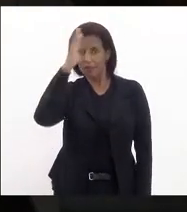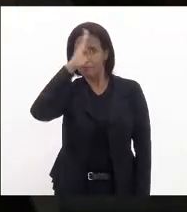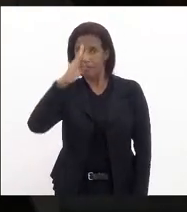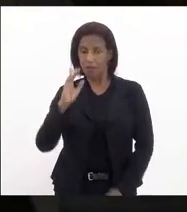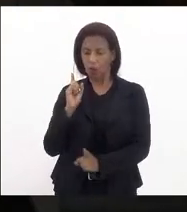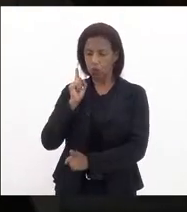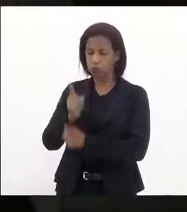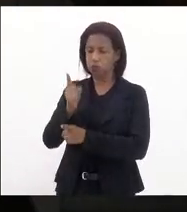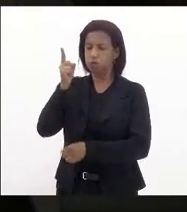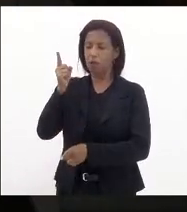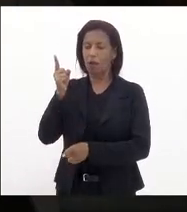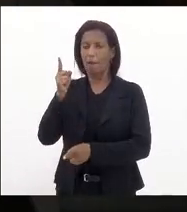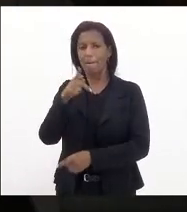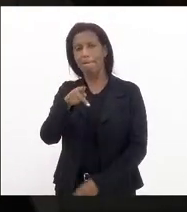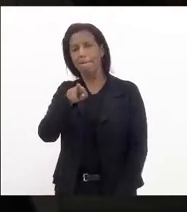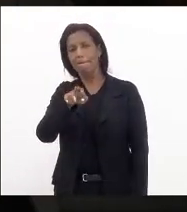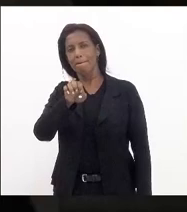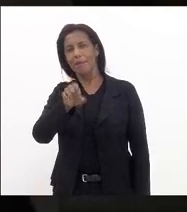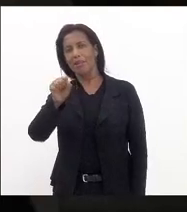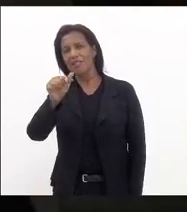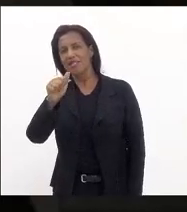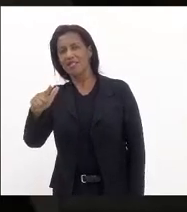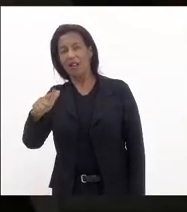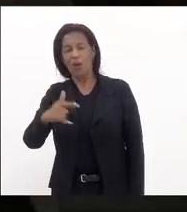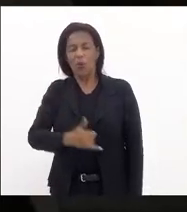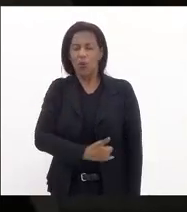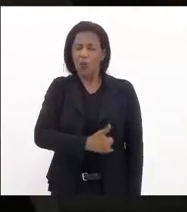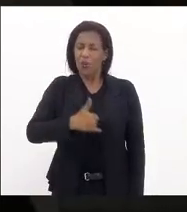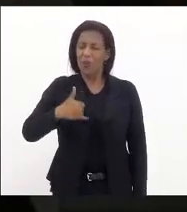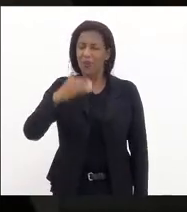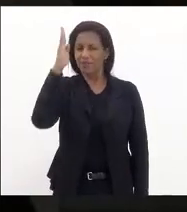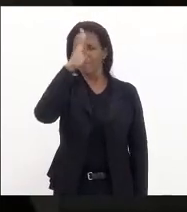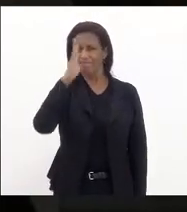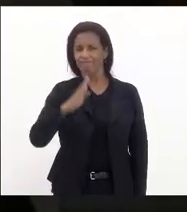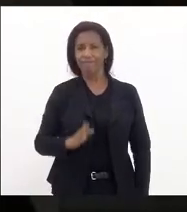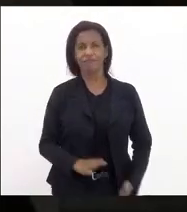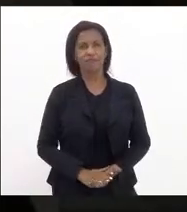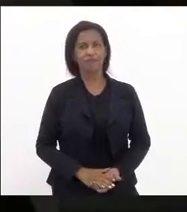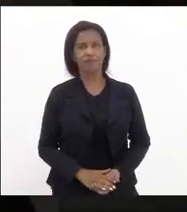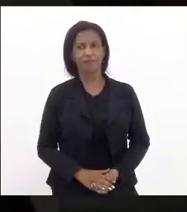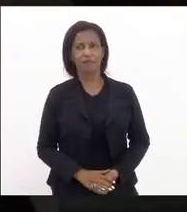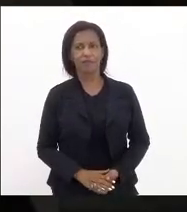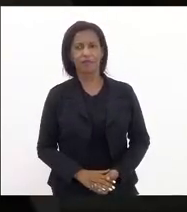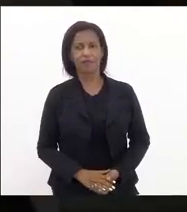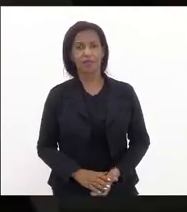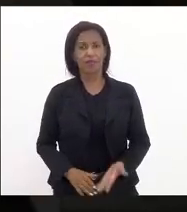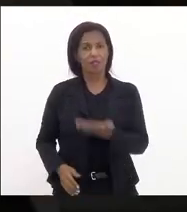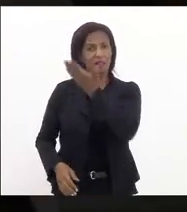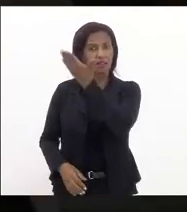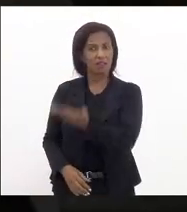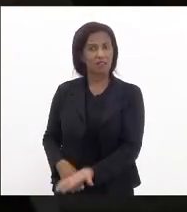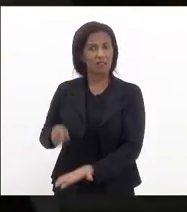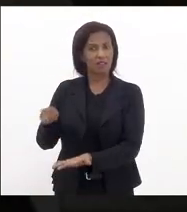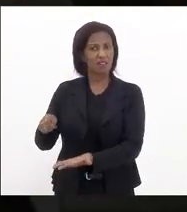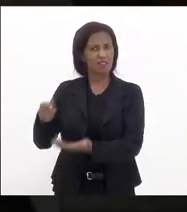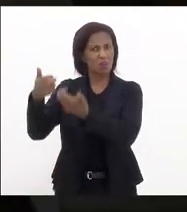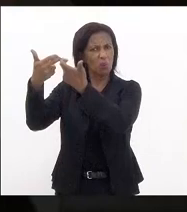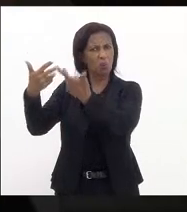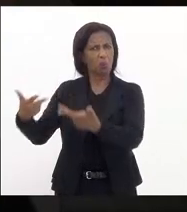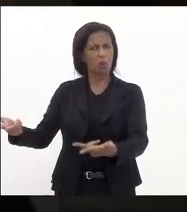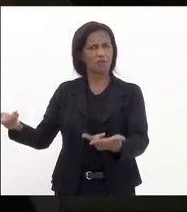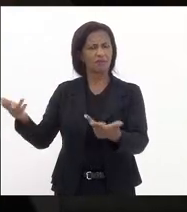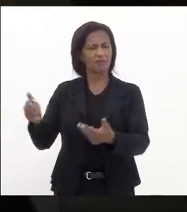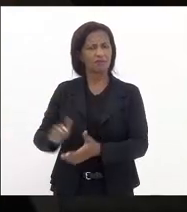o pré-sal eu tenho muito orgulho do Brasil e esse personagem desqualificado